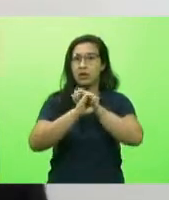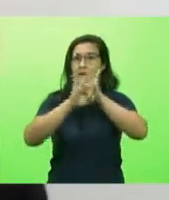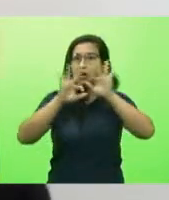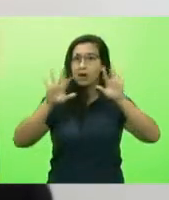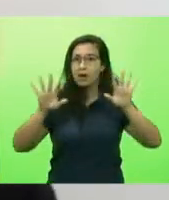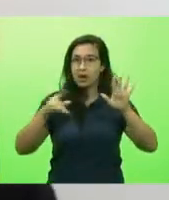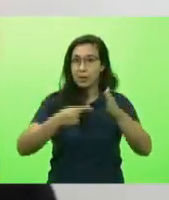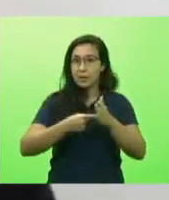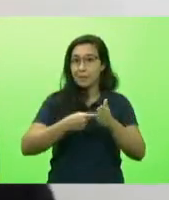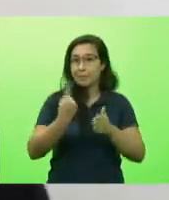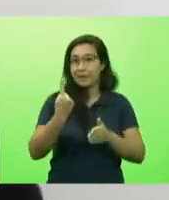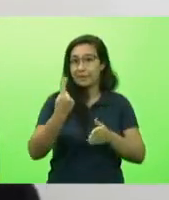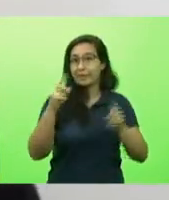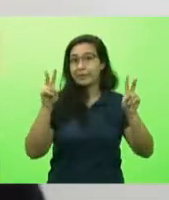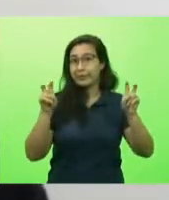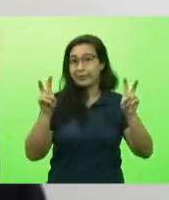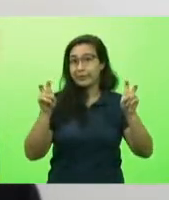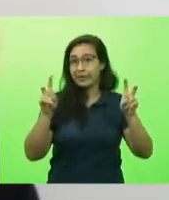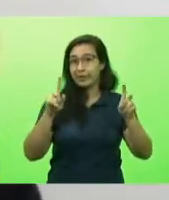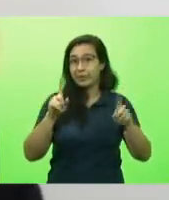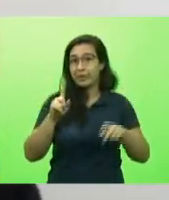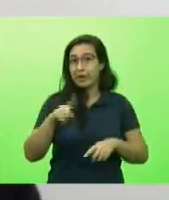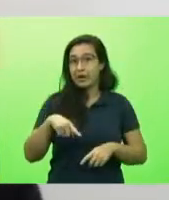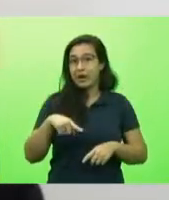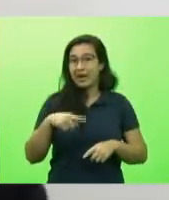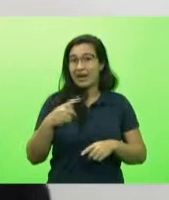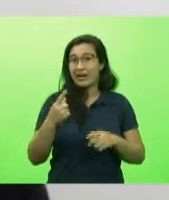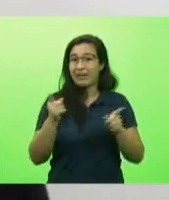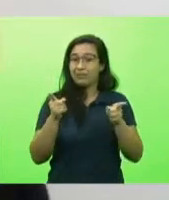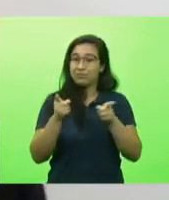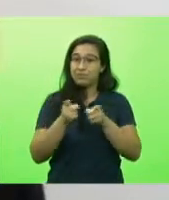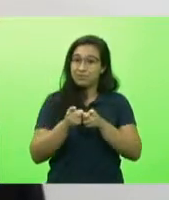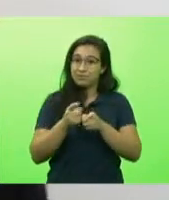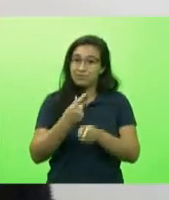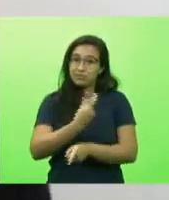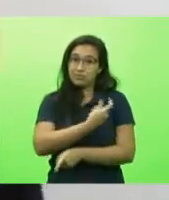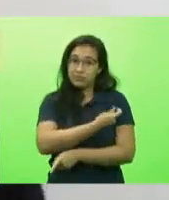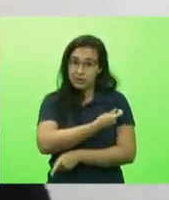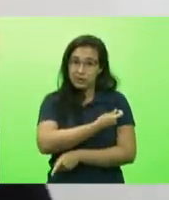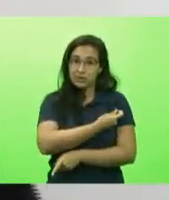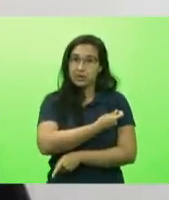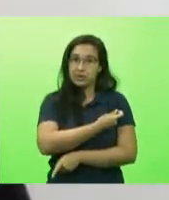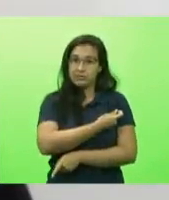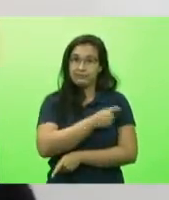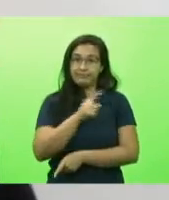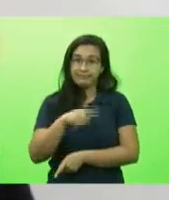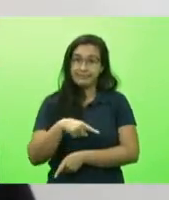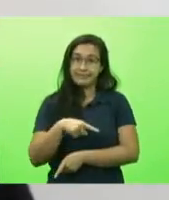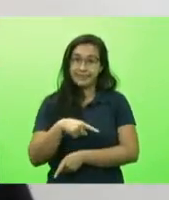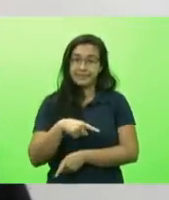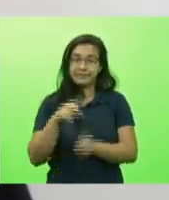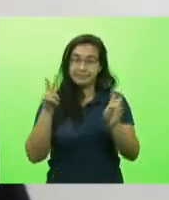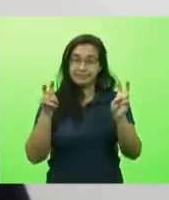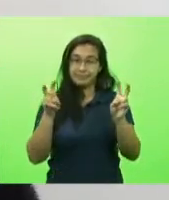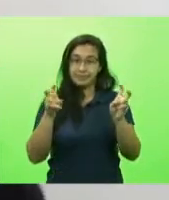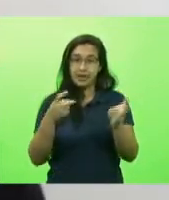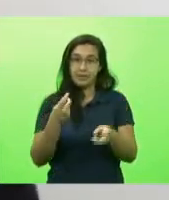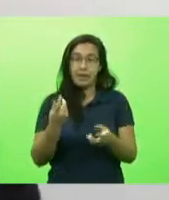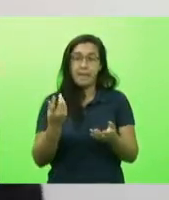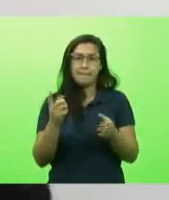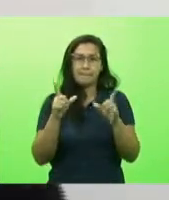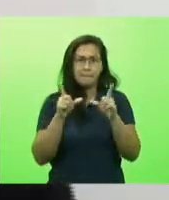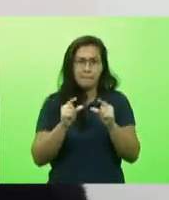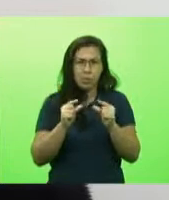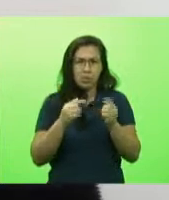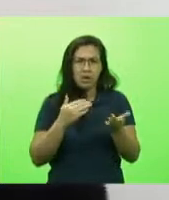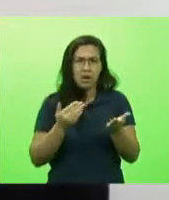grande questão é o pouco número de vacinas essa é a questão chave poucas vacinas tem vindo a Santa Catarina